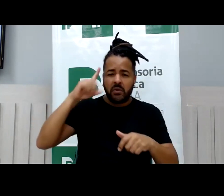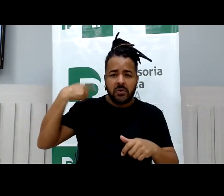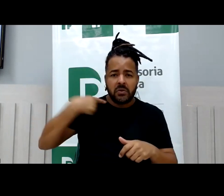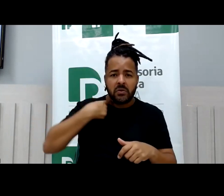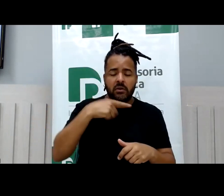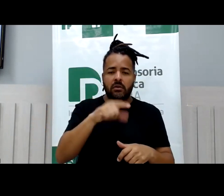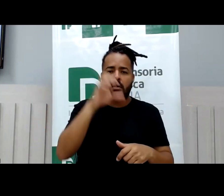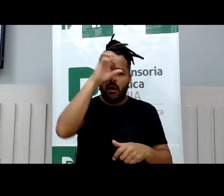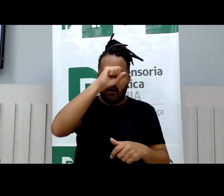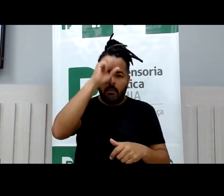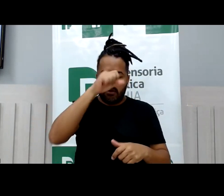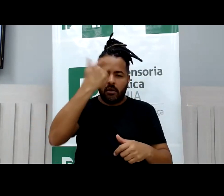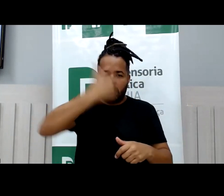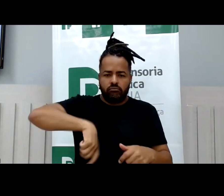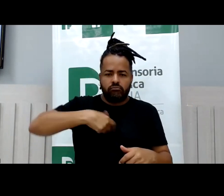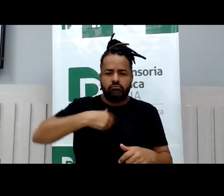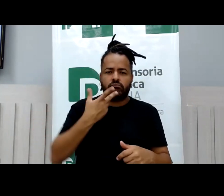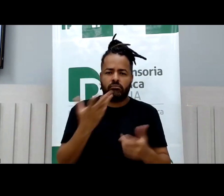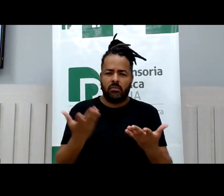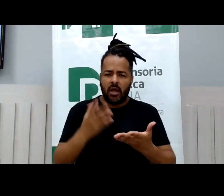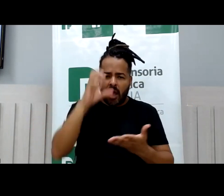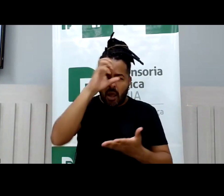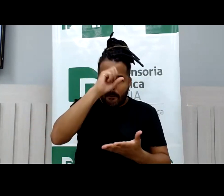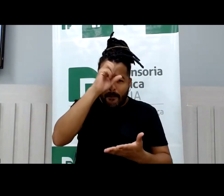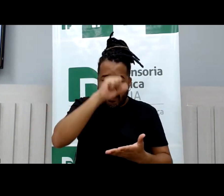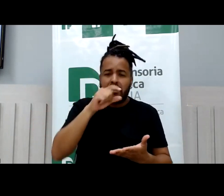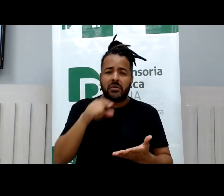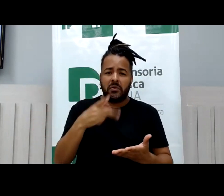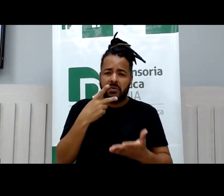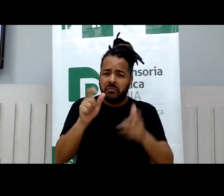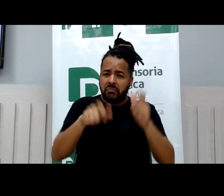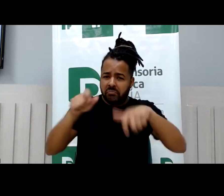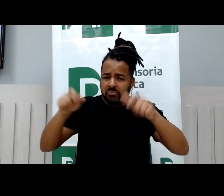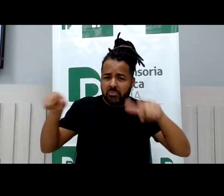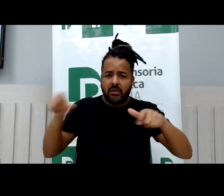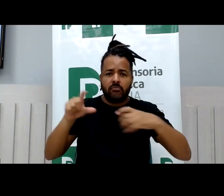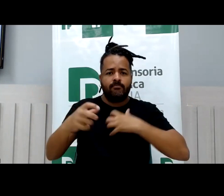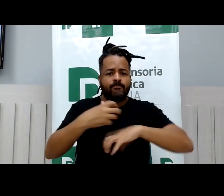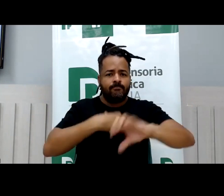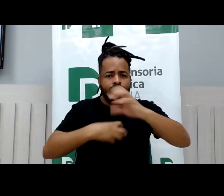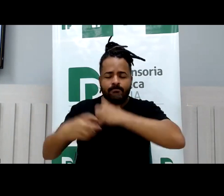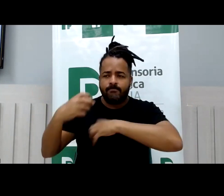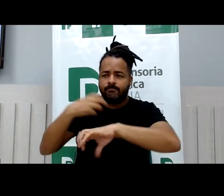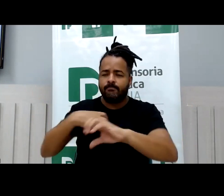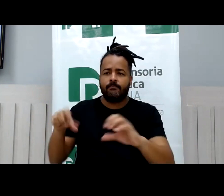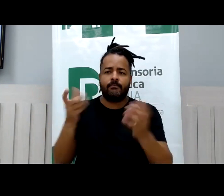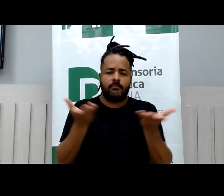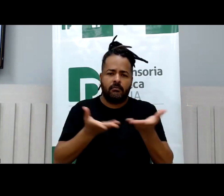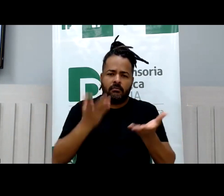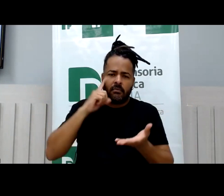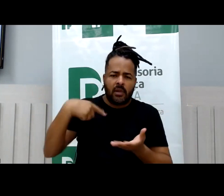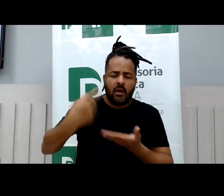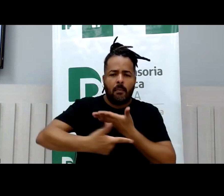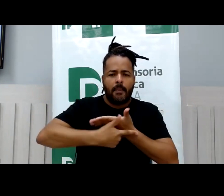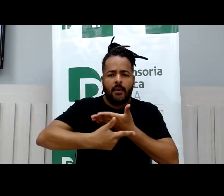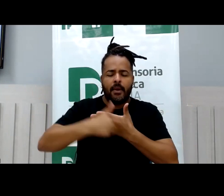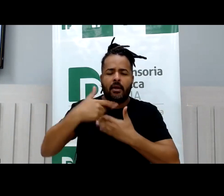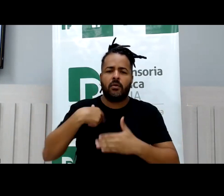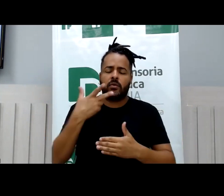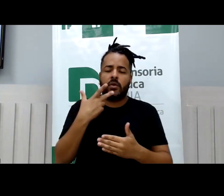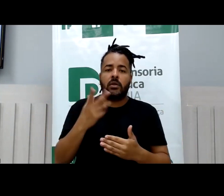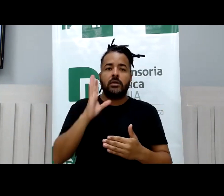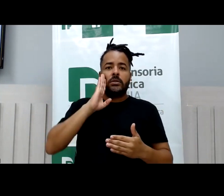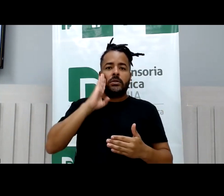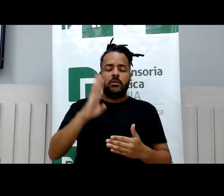aprender comigo quando eu aprendo tanto sempre com vocês, nessa interface, nesse diálogo, né? O papel da defensoria é dos